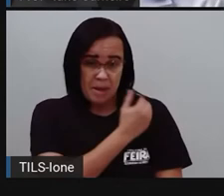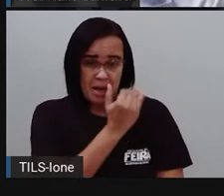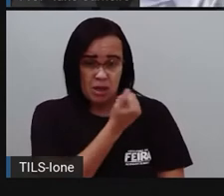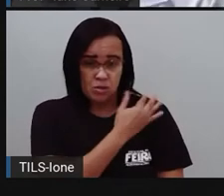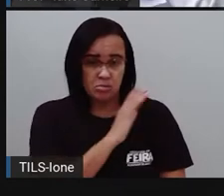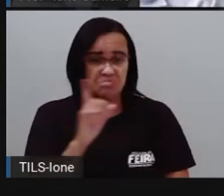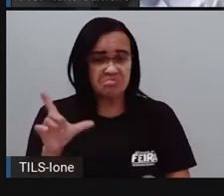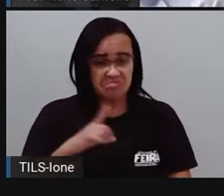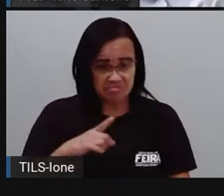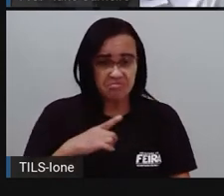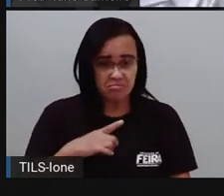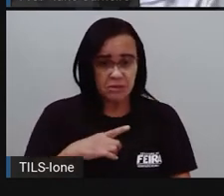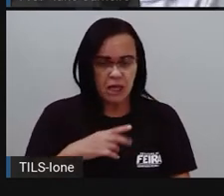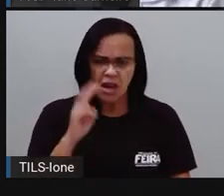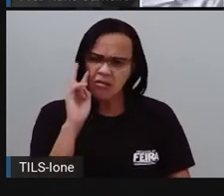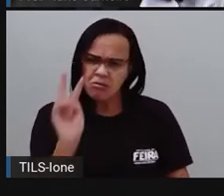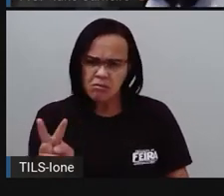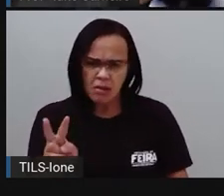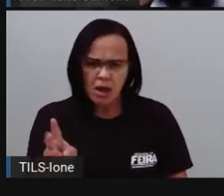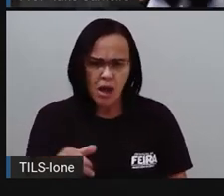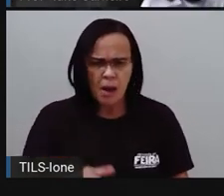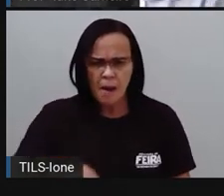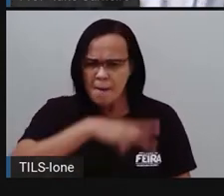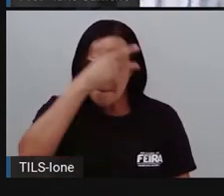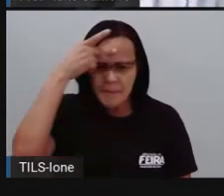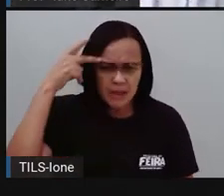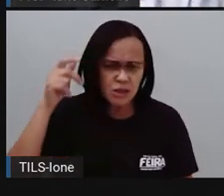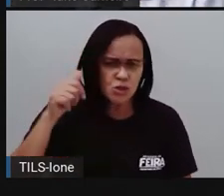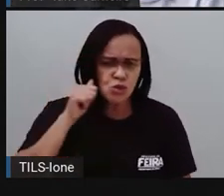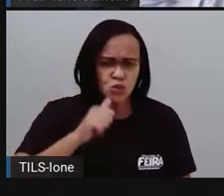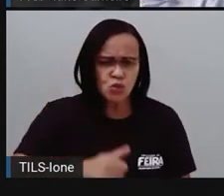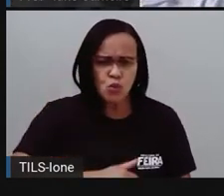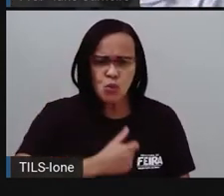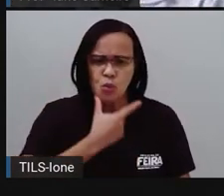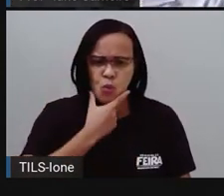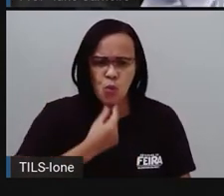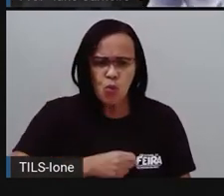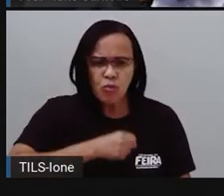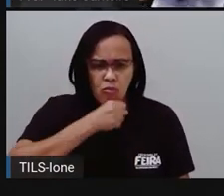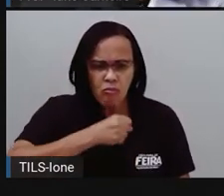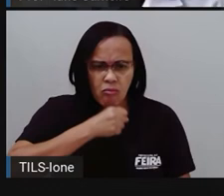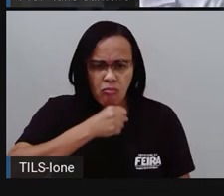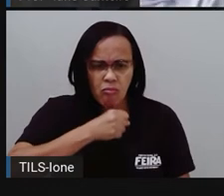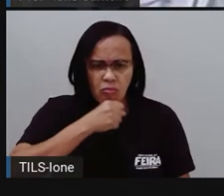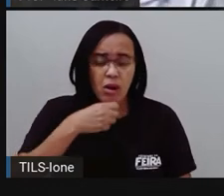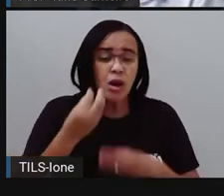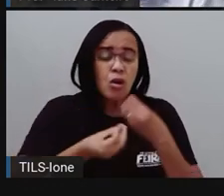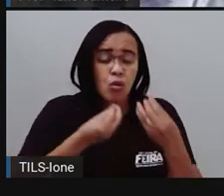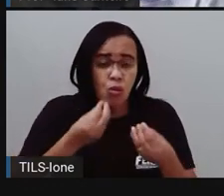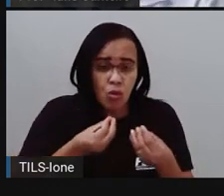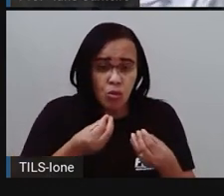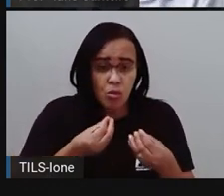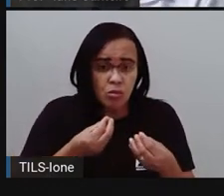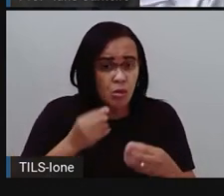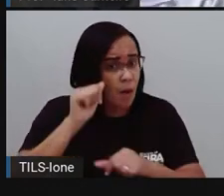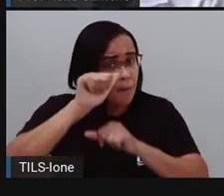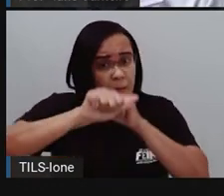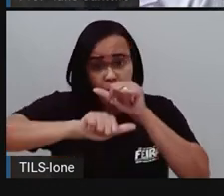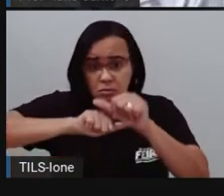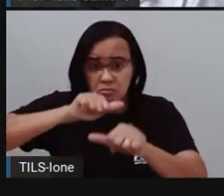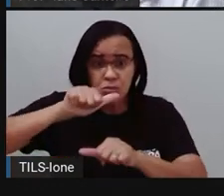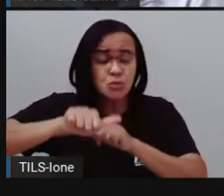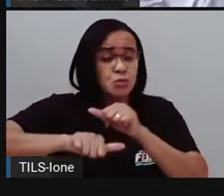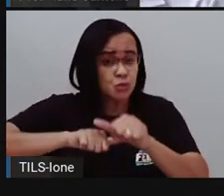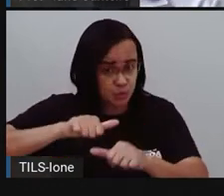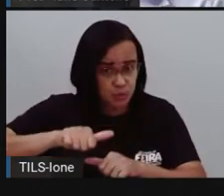respeitar as diferenças, né? A gente vai envelhecendo, nosso corpo vai ficando mais lento. A gente tem que entender que até isso, né, faz